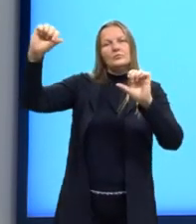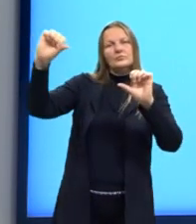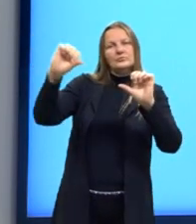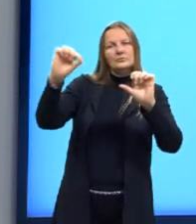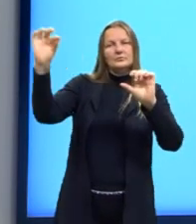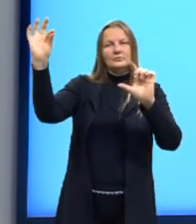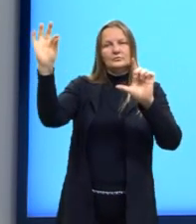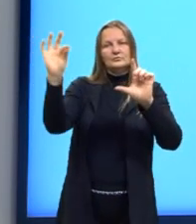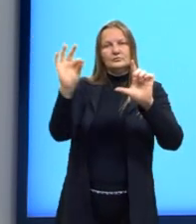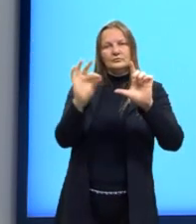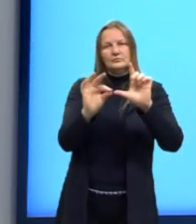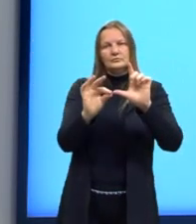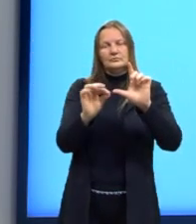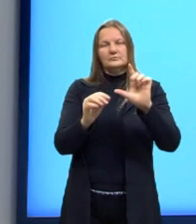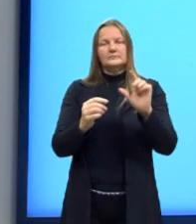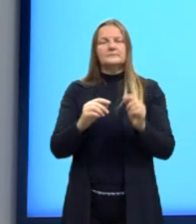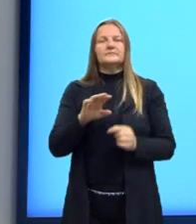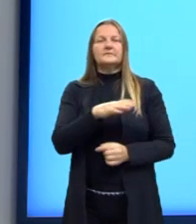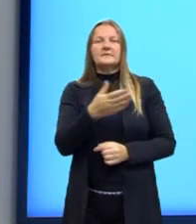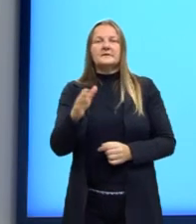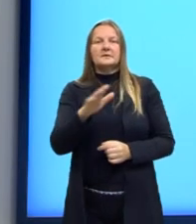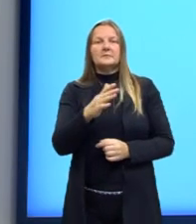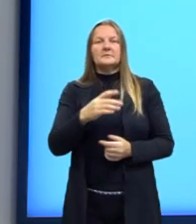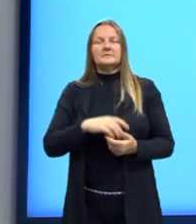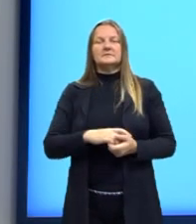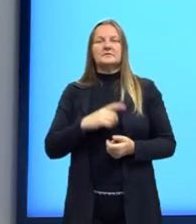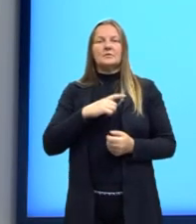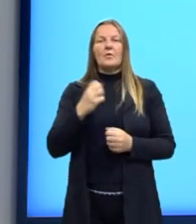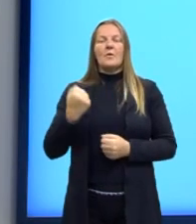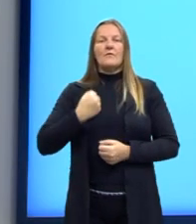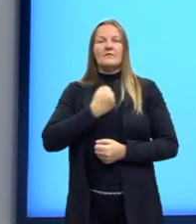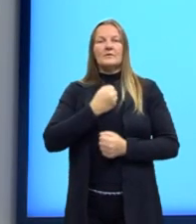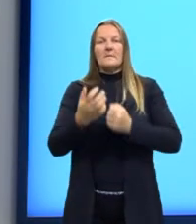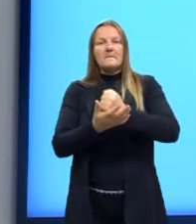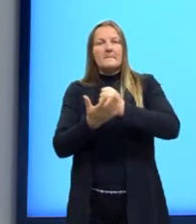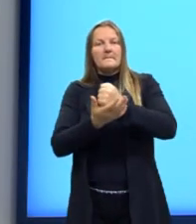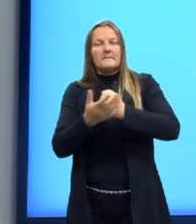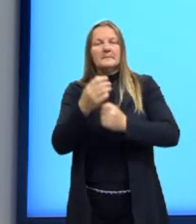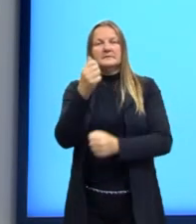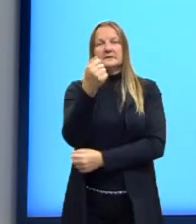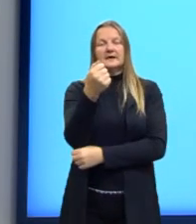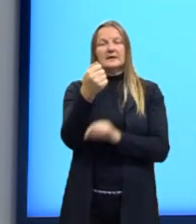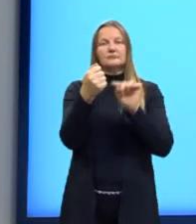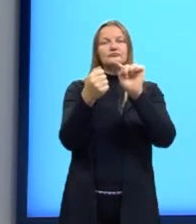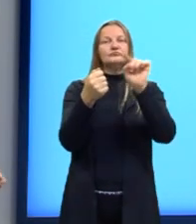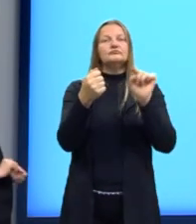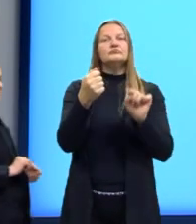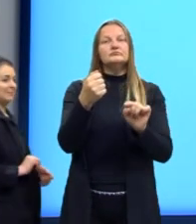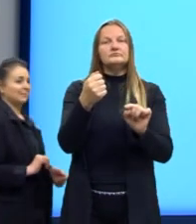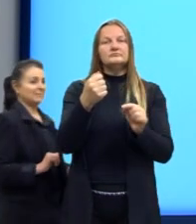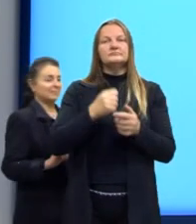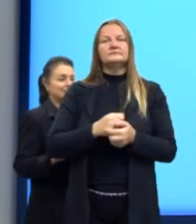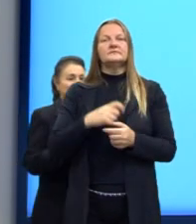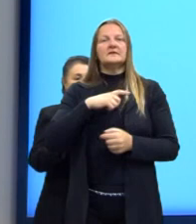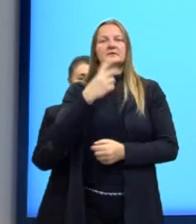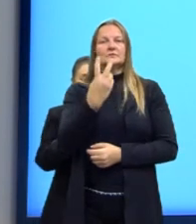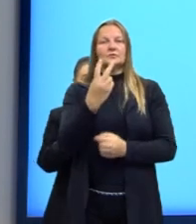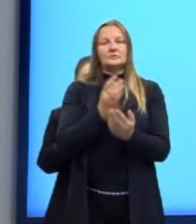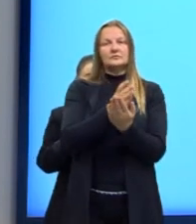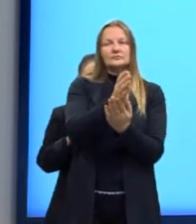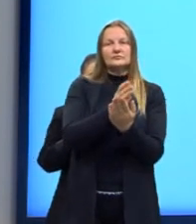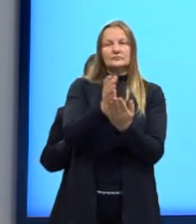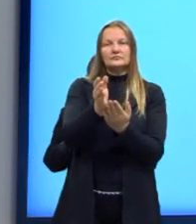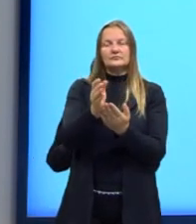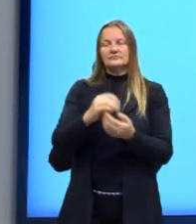que define o comportamento, então, é o valor da nossa base, o valor de A. Então, nós temos as duas situações.